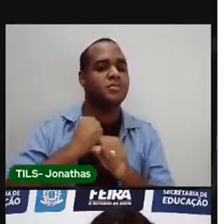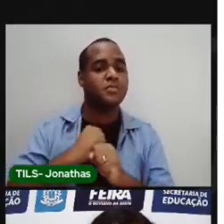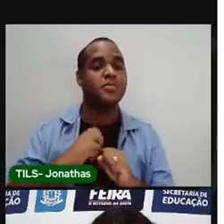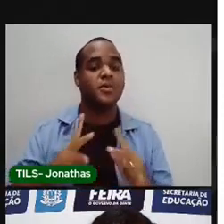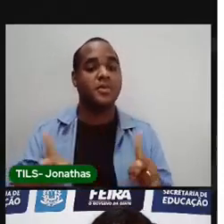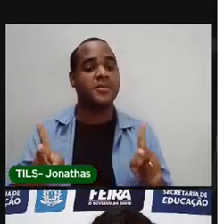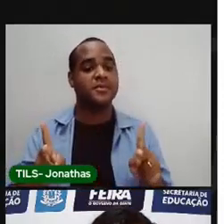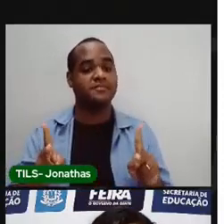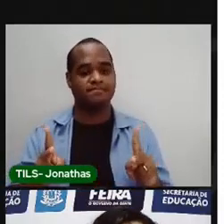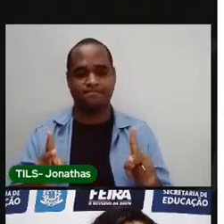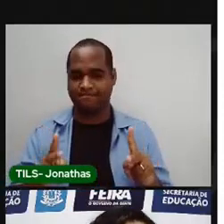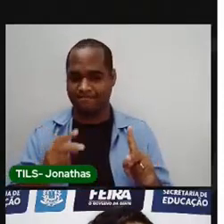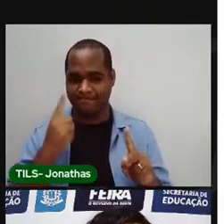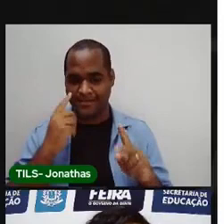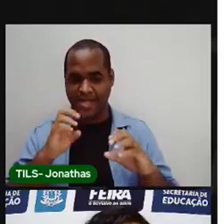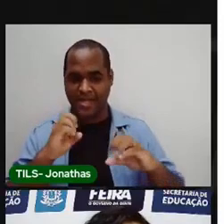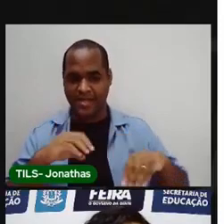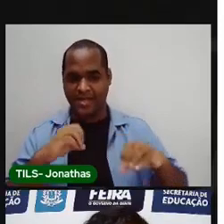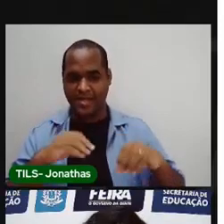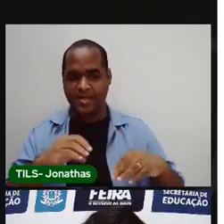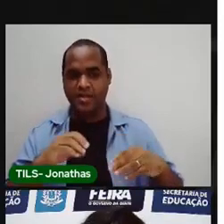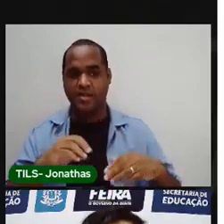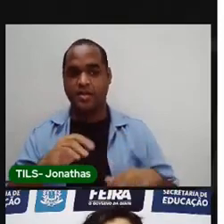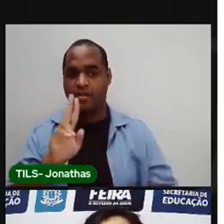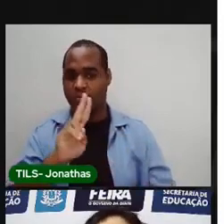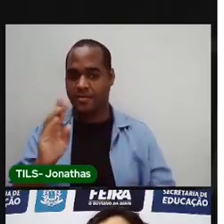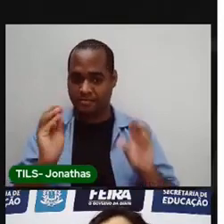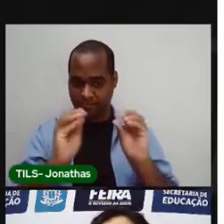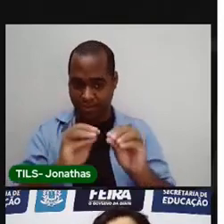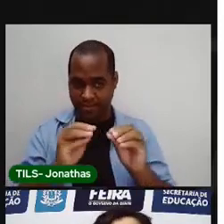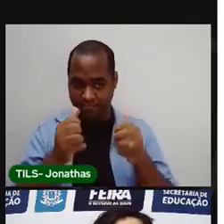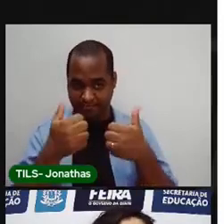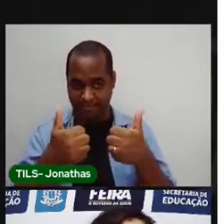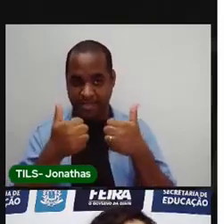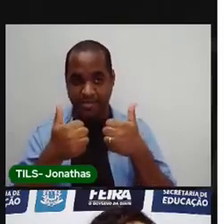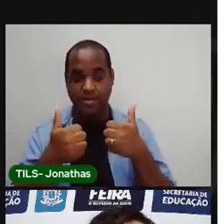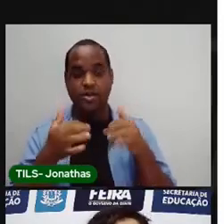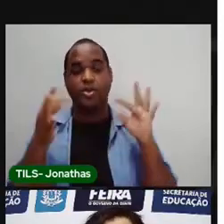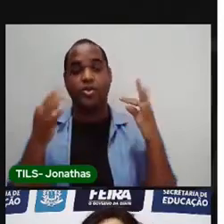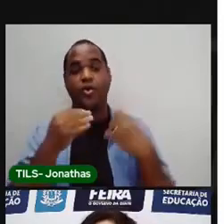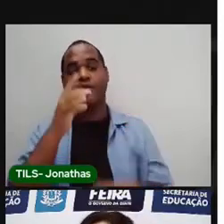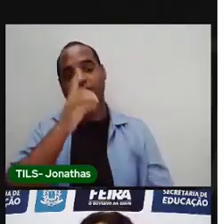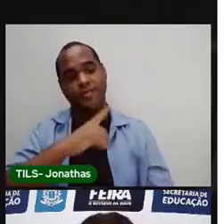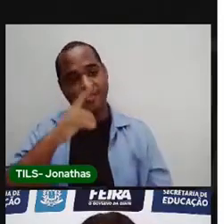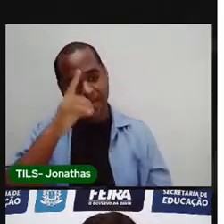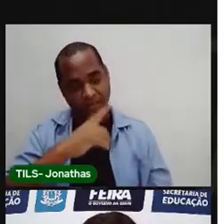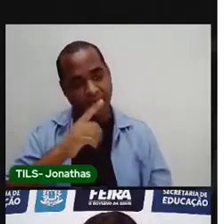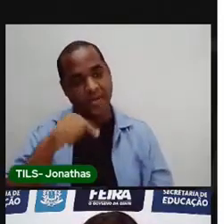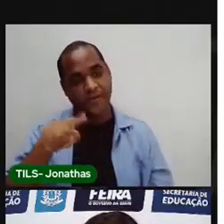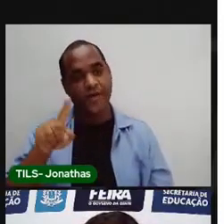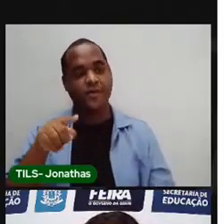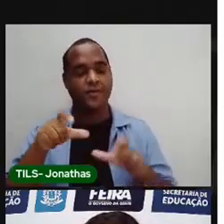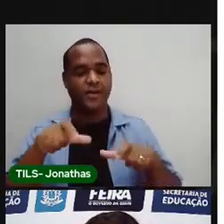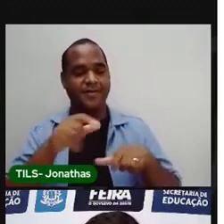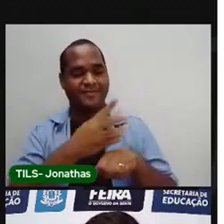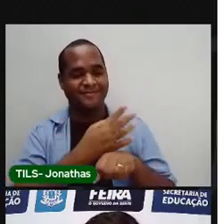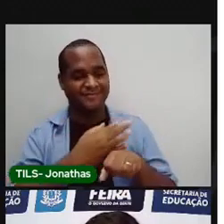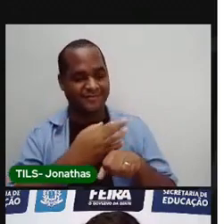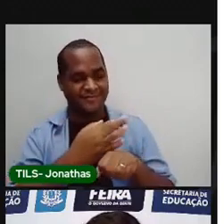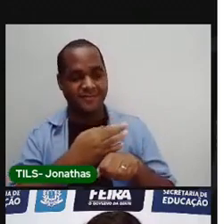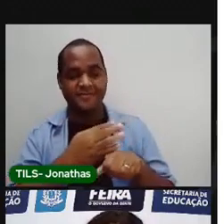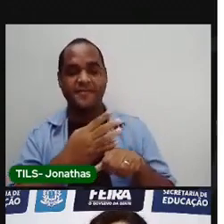Entendeu como vai ser a tarefinha? Aí você vai colocar. Todos os domingos eu vou à feira com a minha mãe.